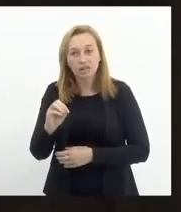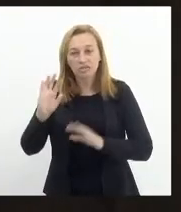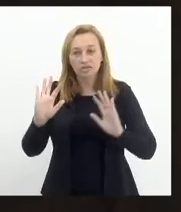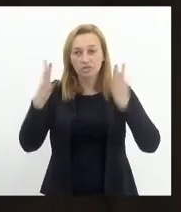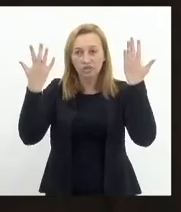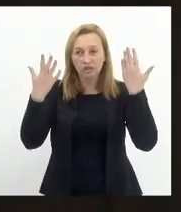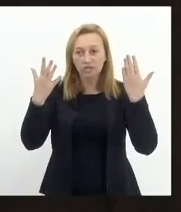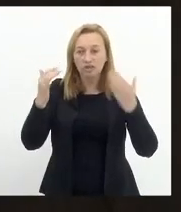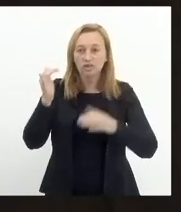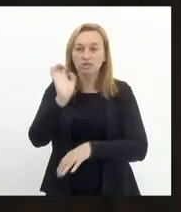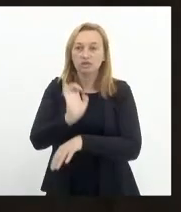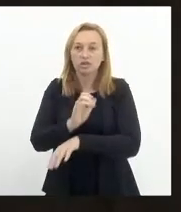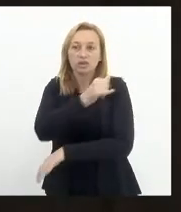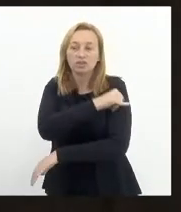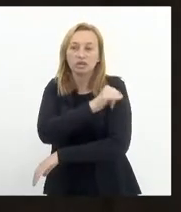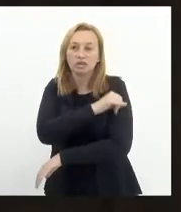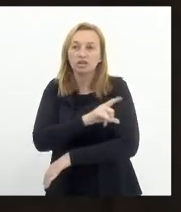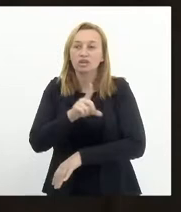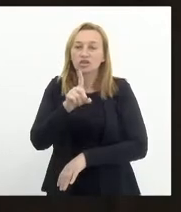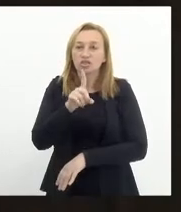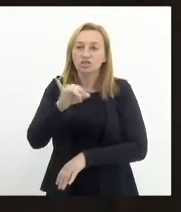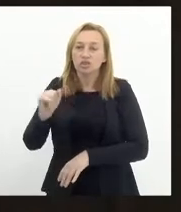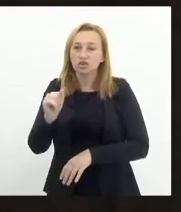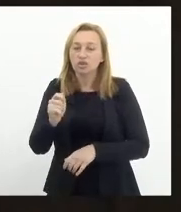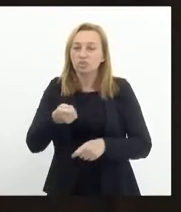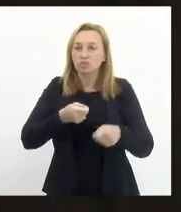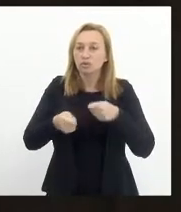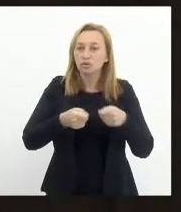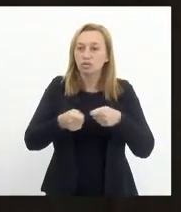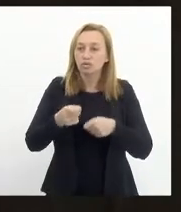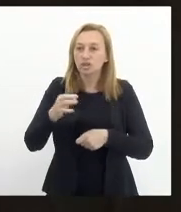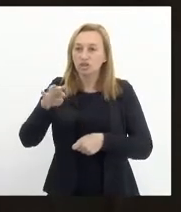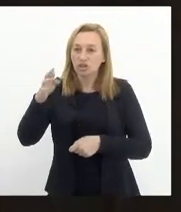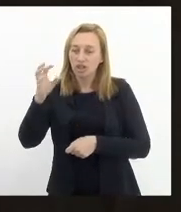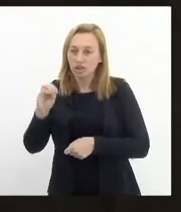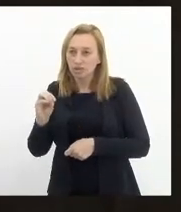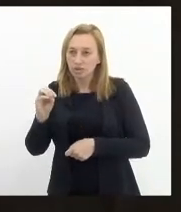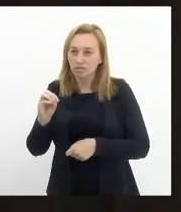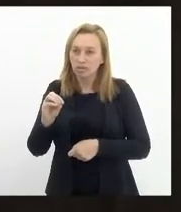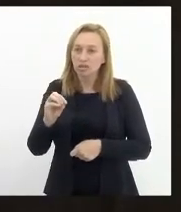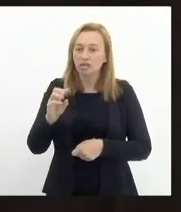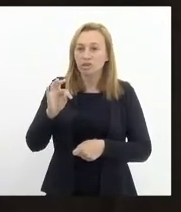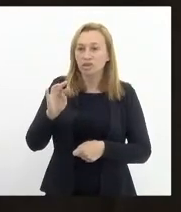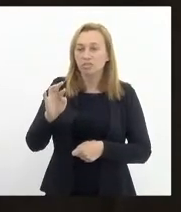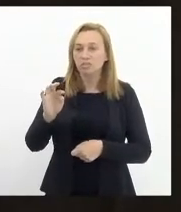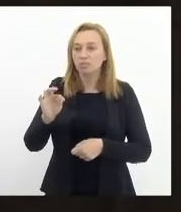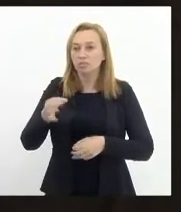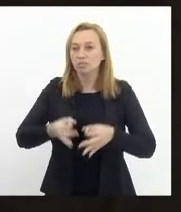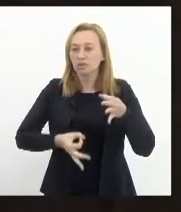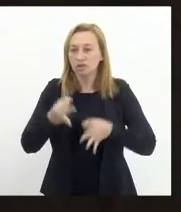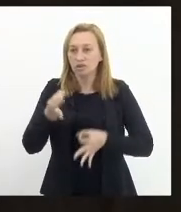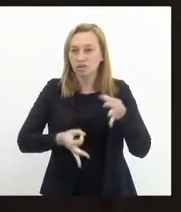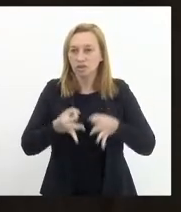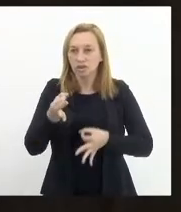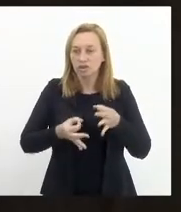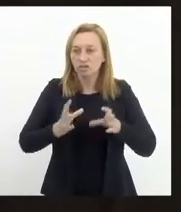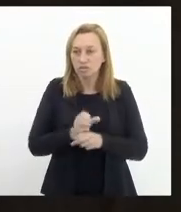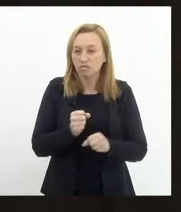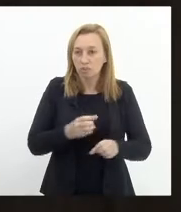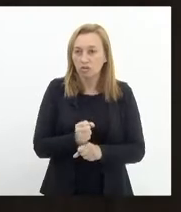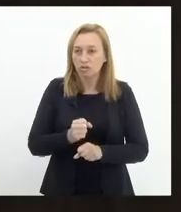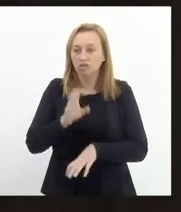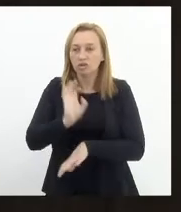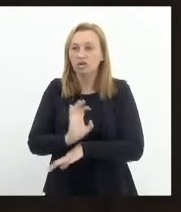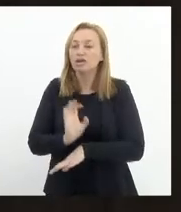Rio de Janeiro o dia do auditor de controle externo do Tribunal de Contas do Estado. Dessa forma, quero saudar aqui